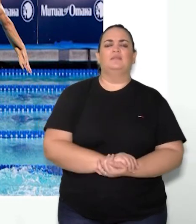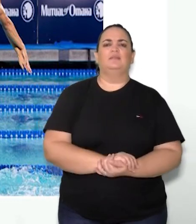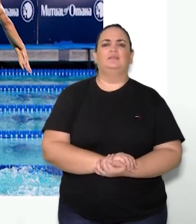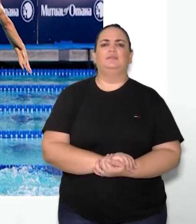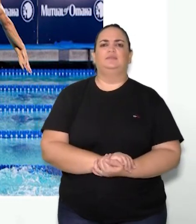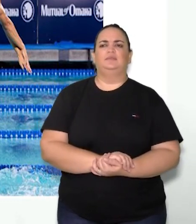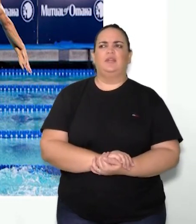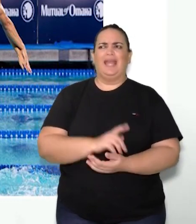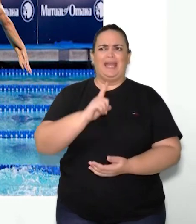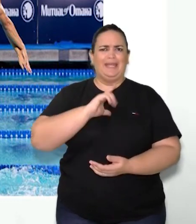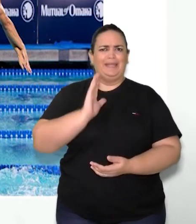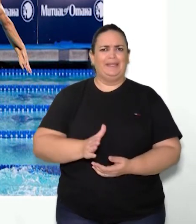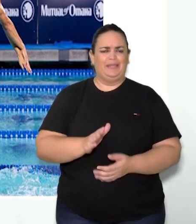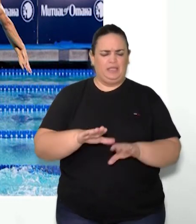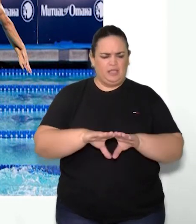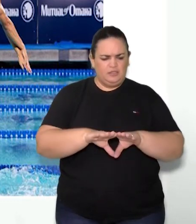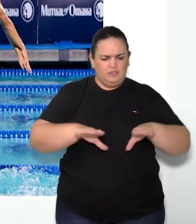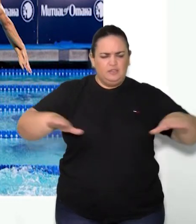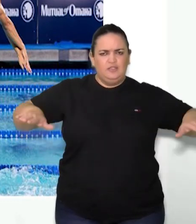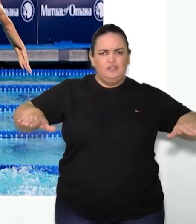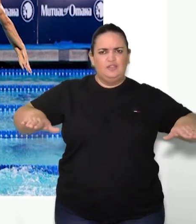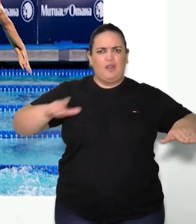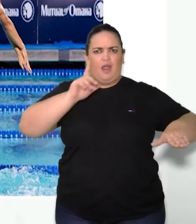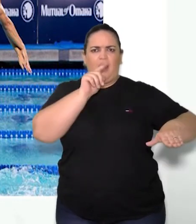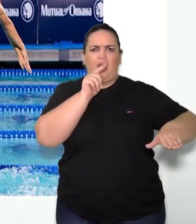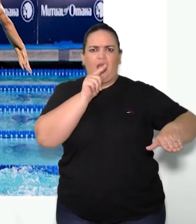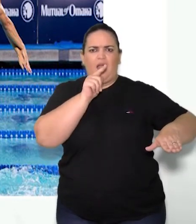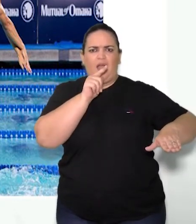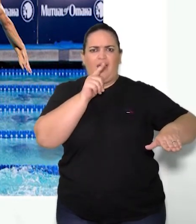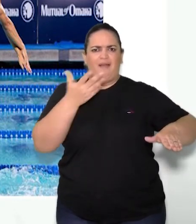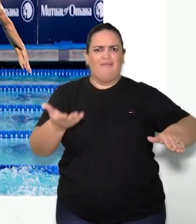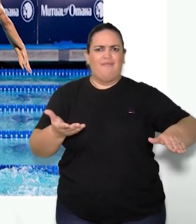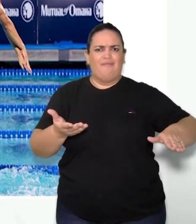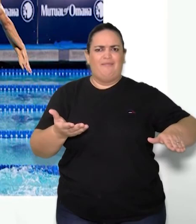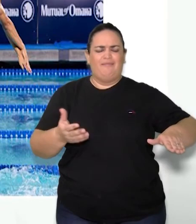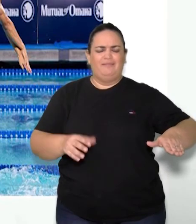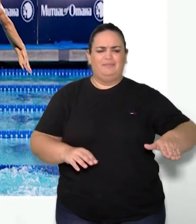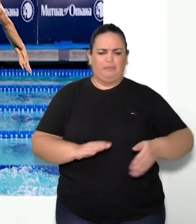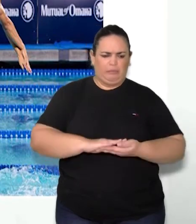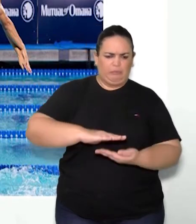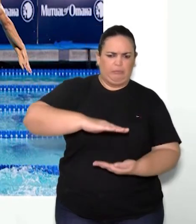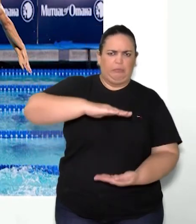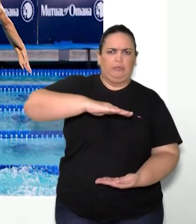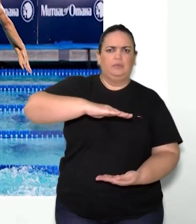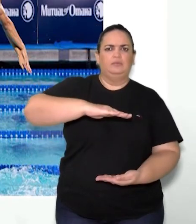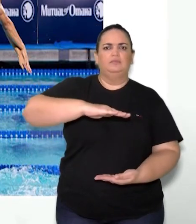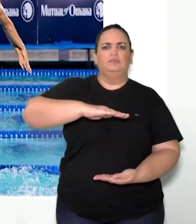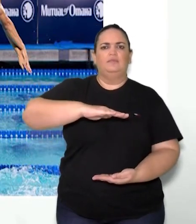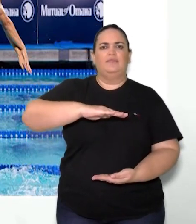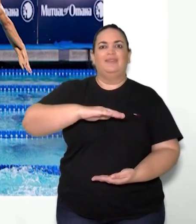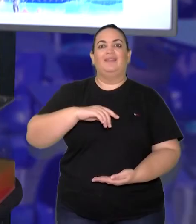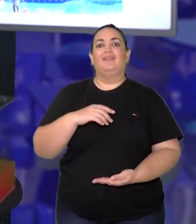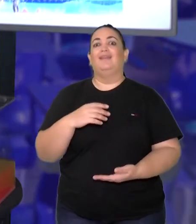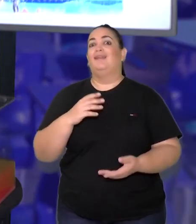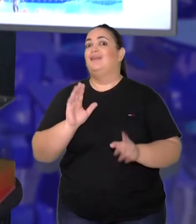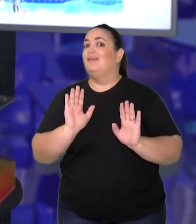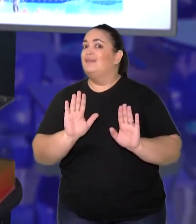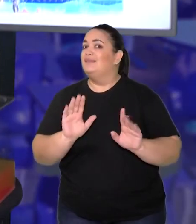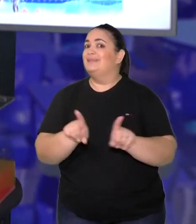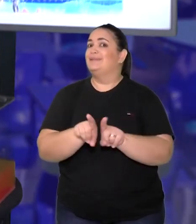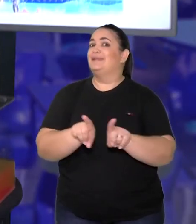Se já existe um determinado volume na piscina e a gente for incluir nesse mesmo espaço